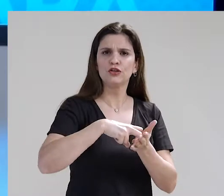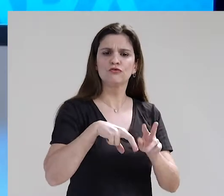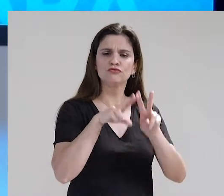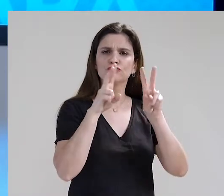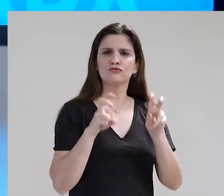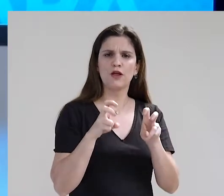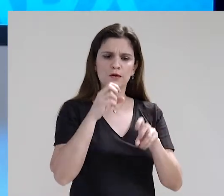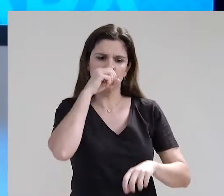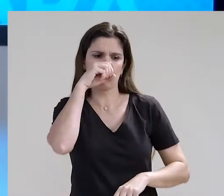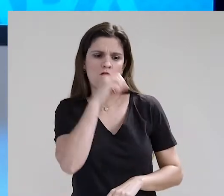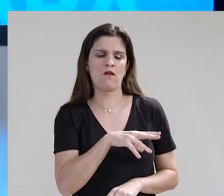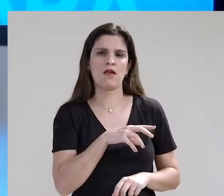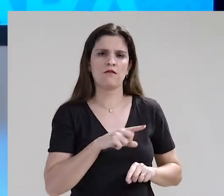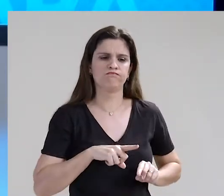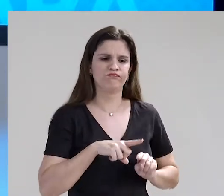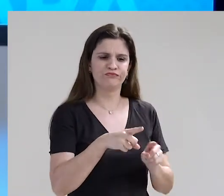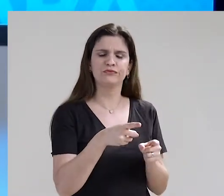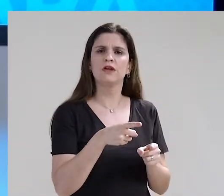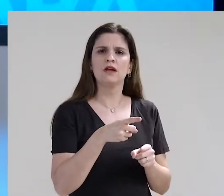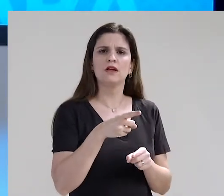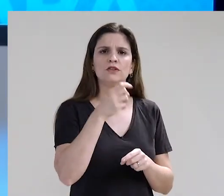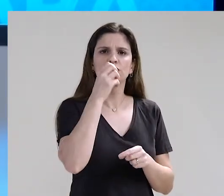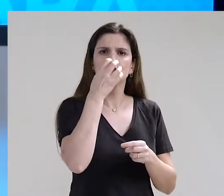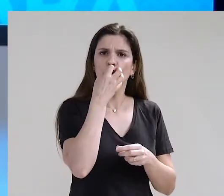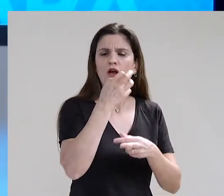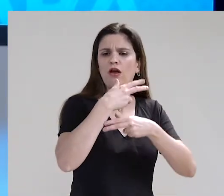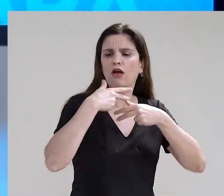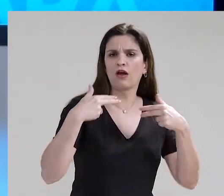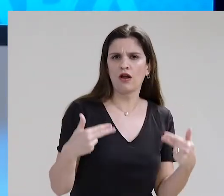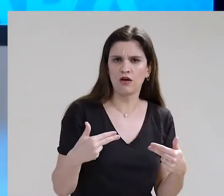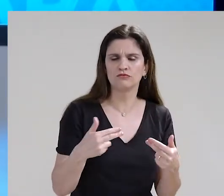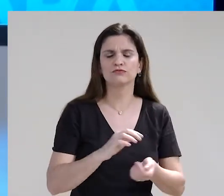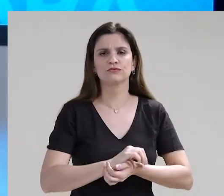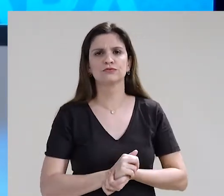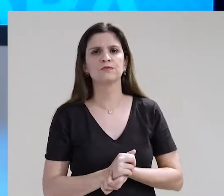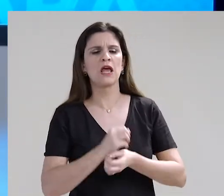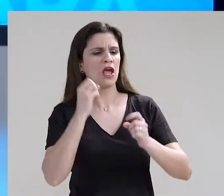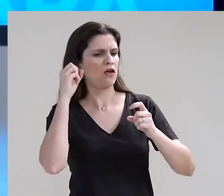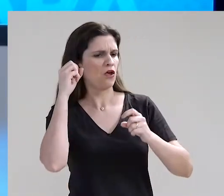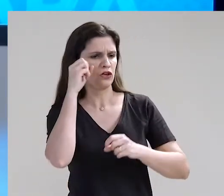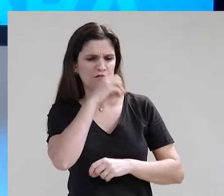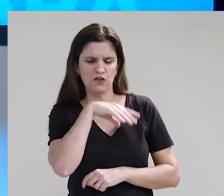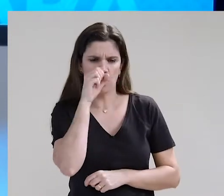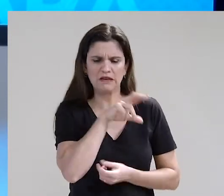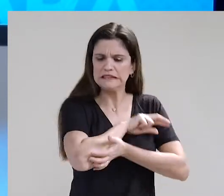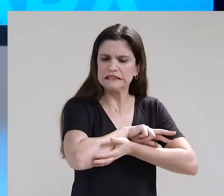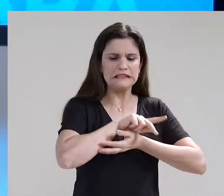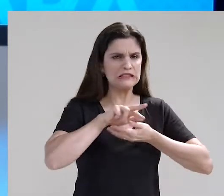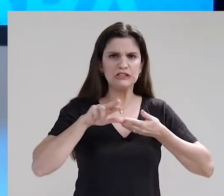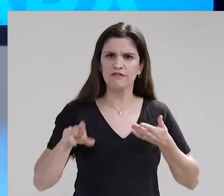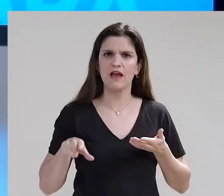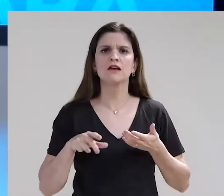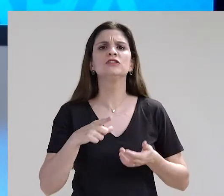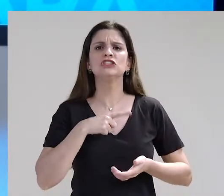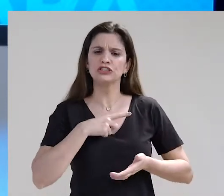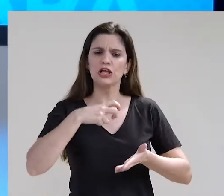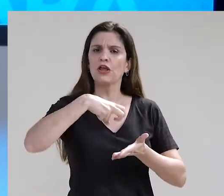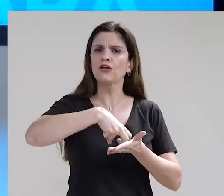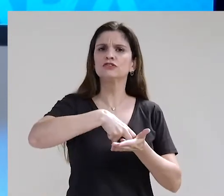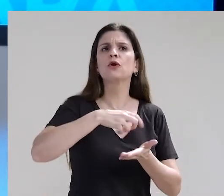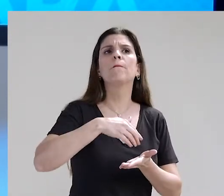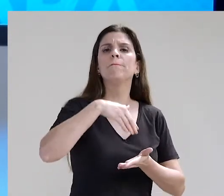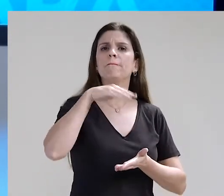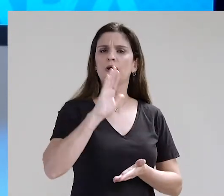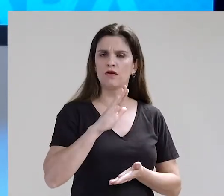maus tratos a cães e gatos. Pelo texto, a prática de abuso, maus tratos, ferimento ou mutilação